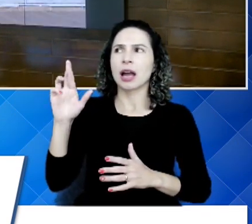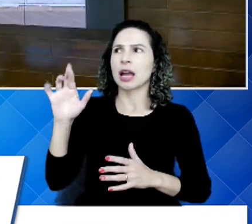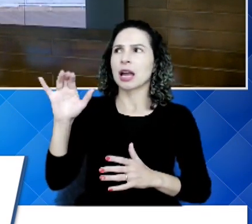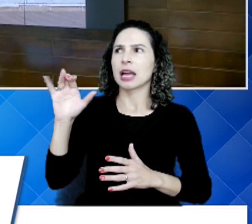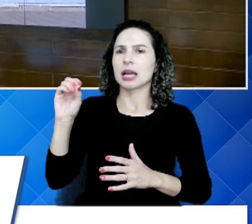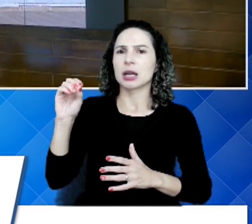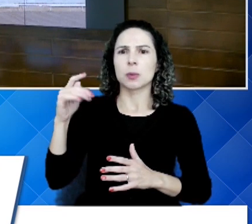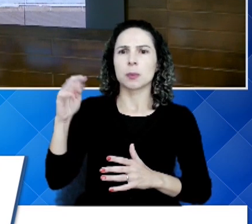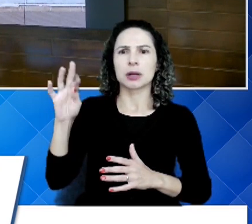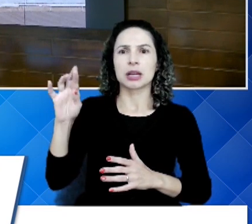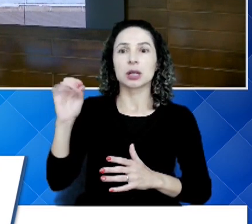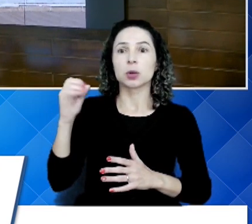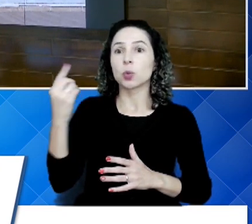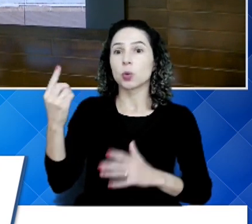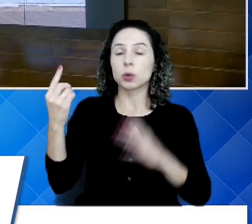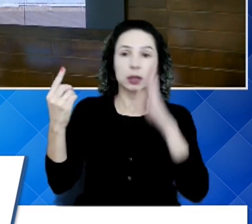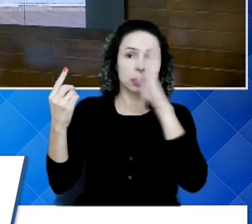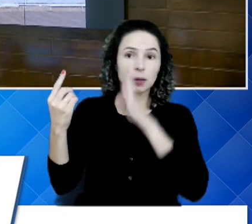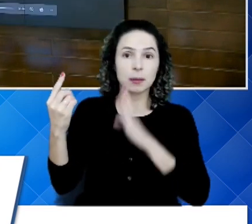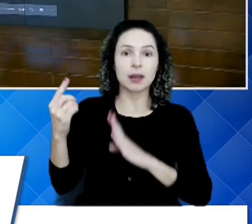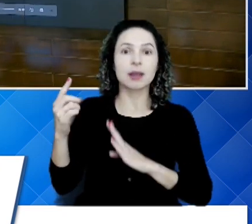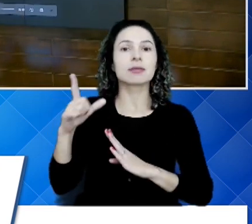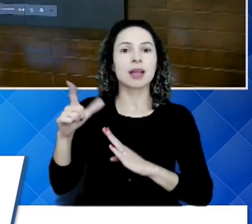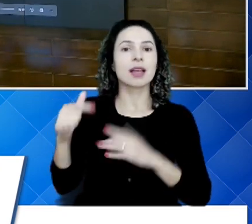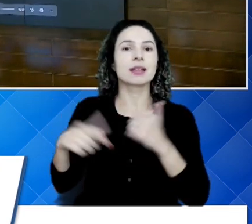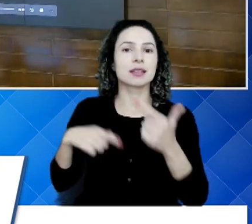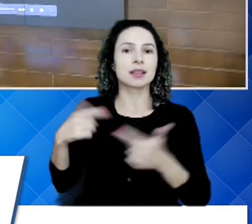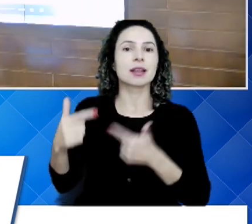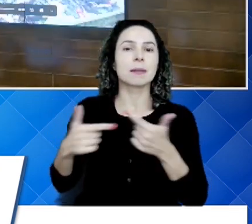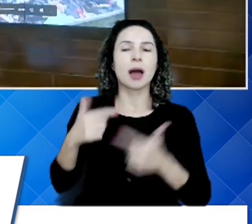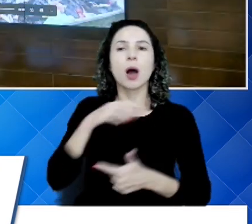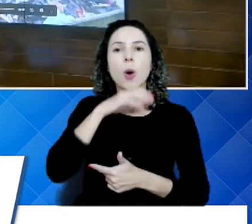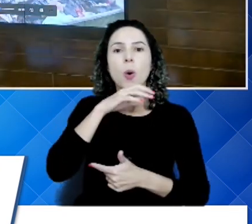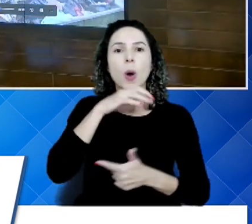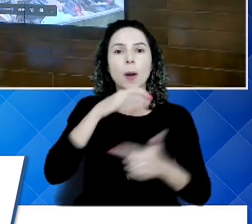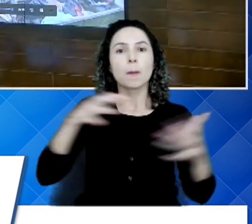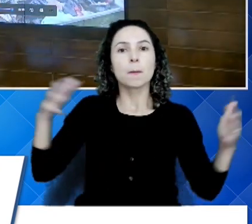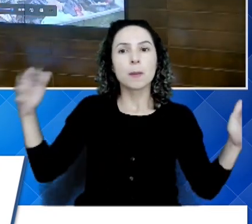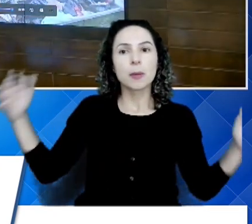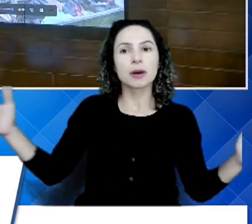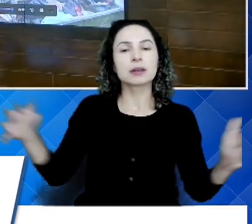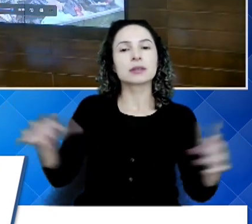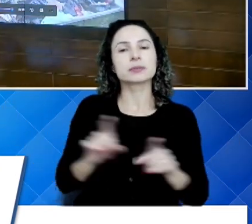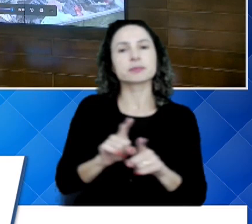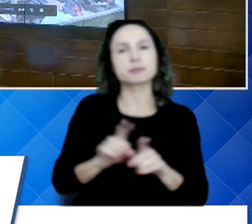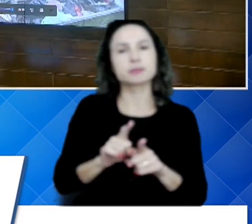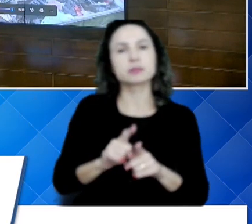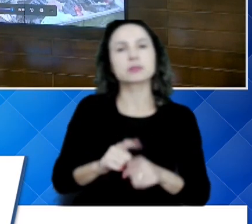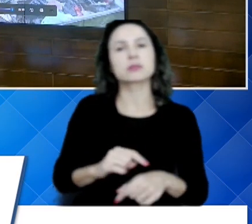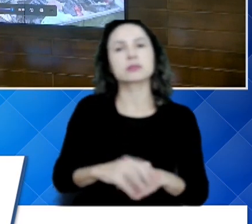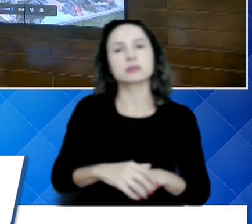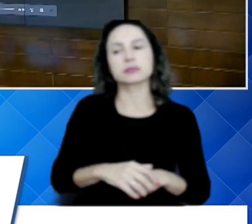que faz esse trabalho com animal de grande porte. E